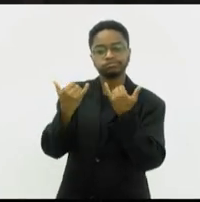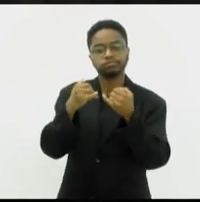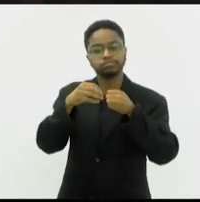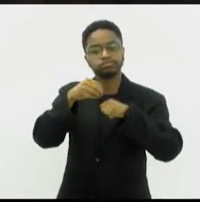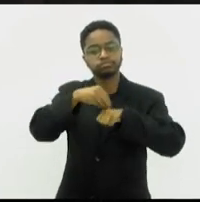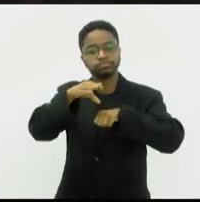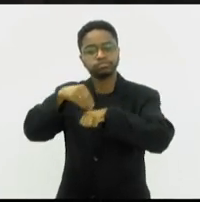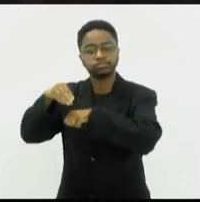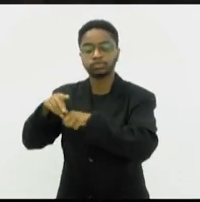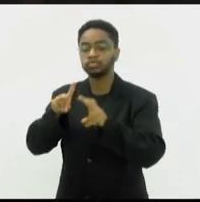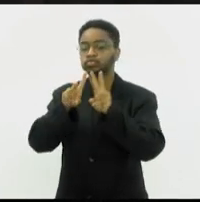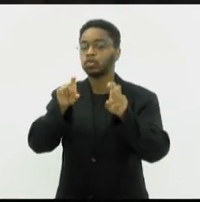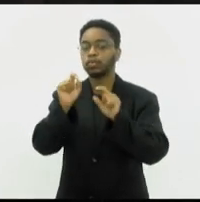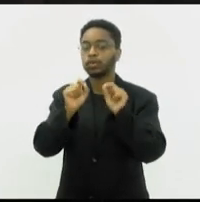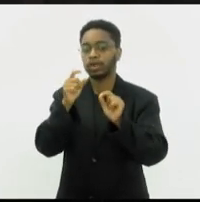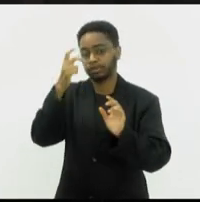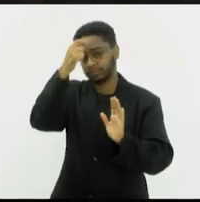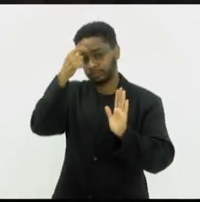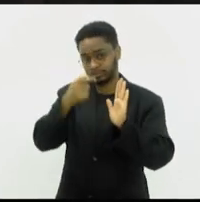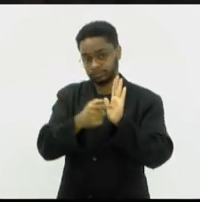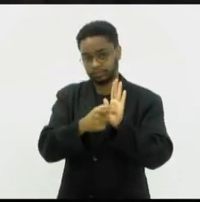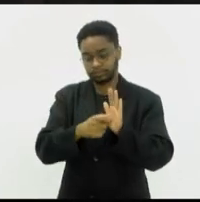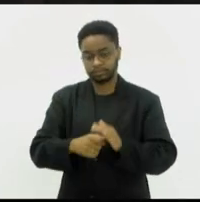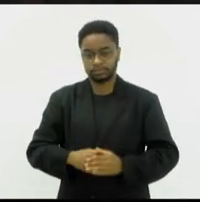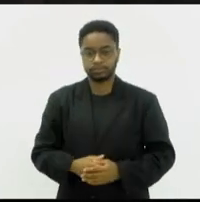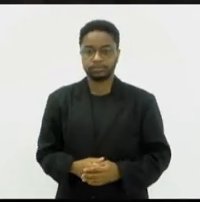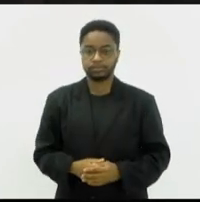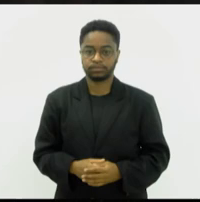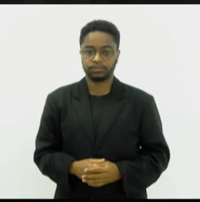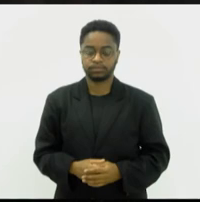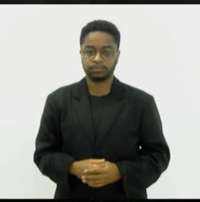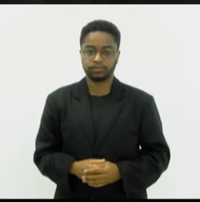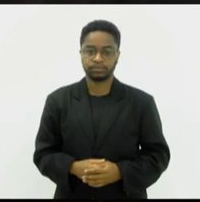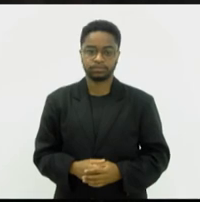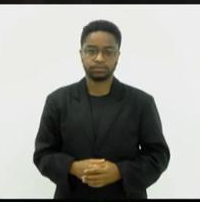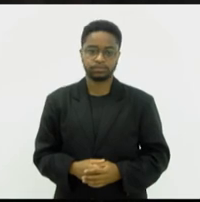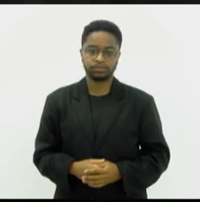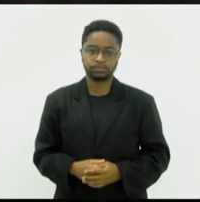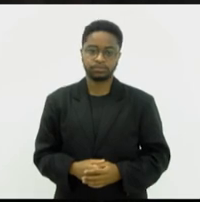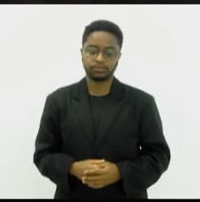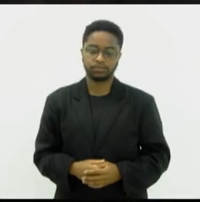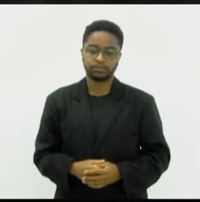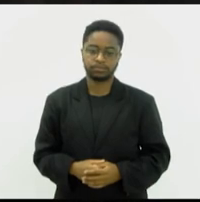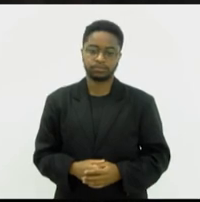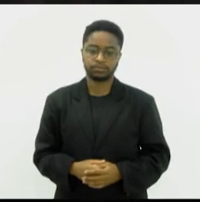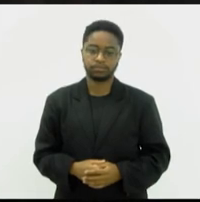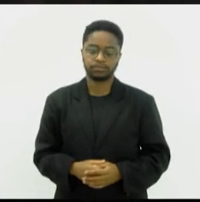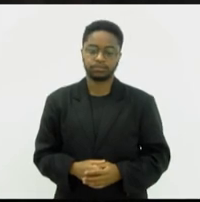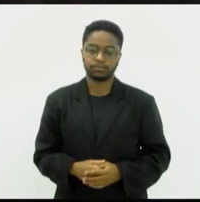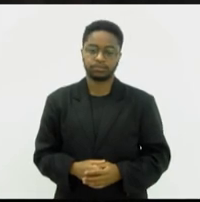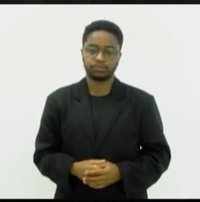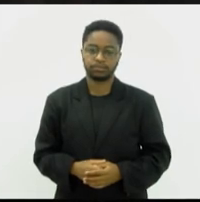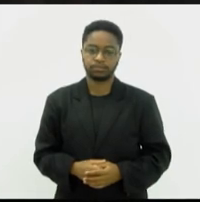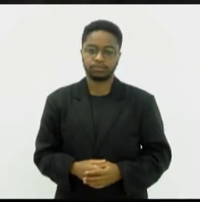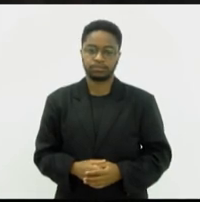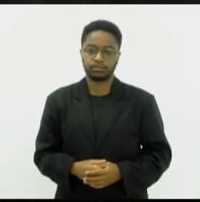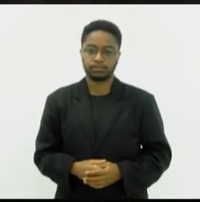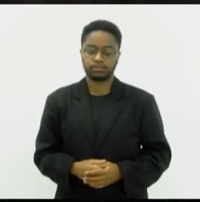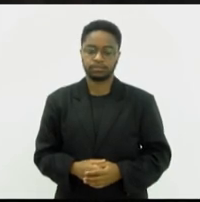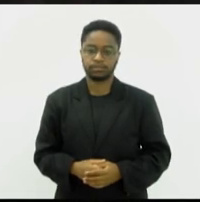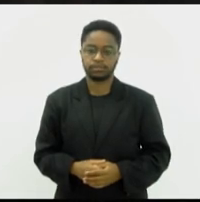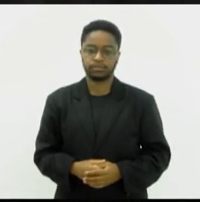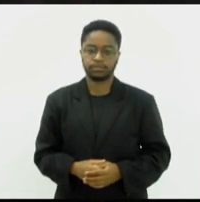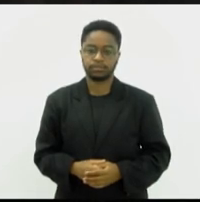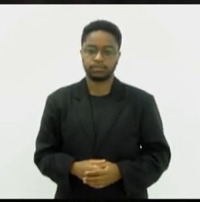à inteligência artificial. Mas, atrás da inteligência artificial,